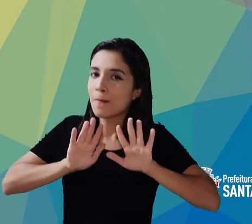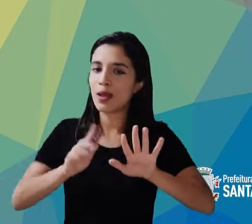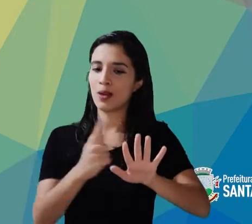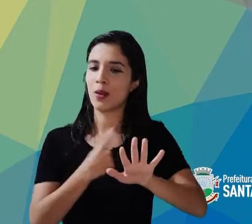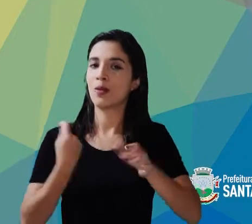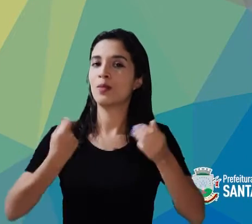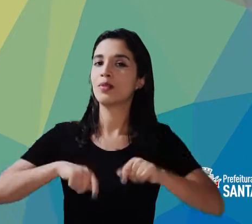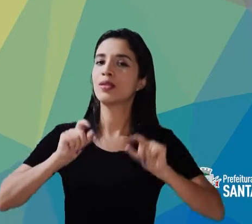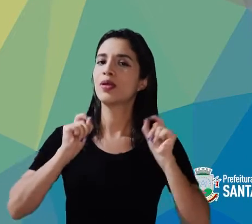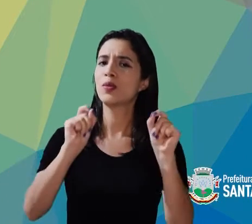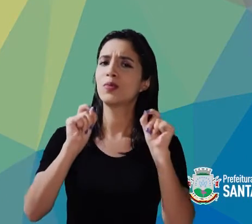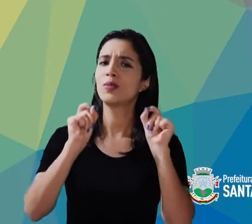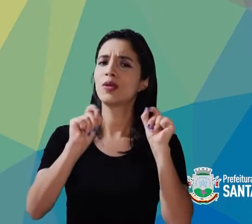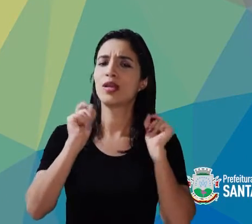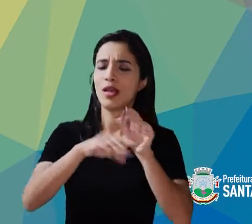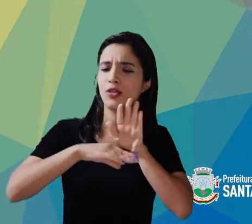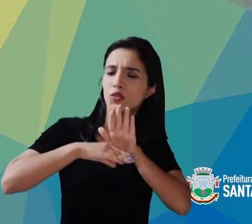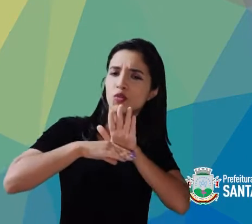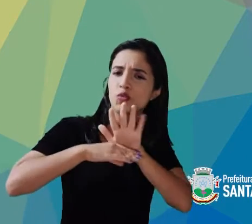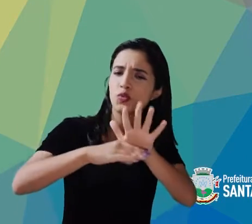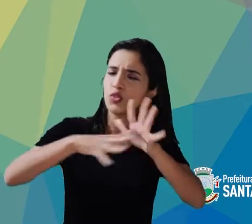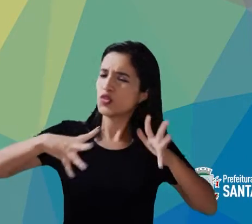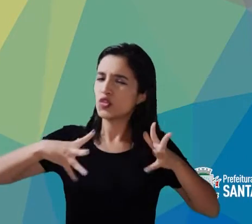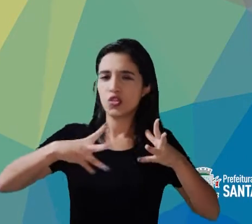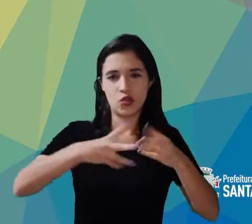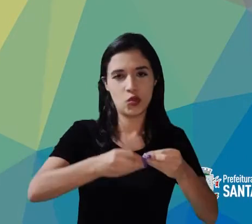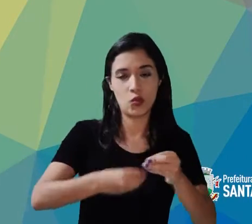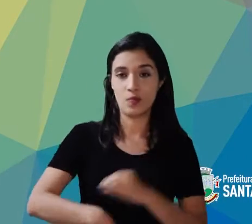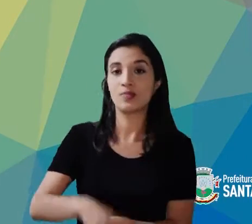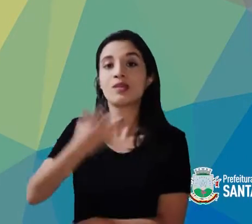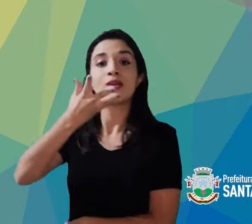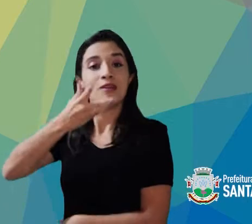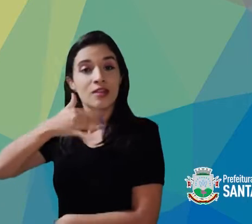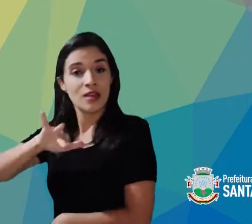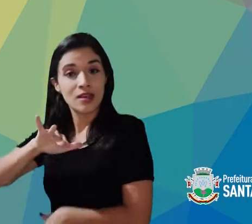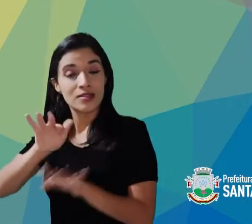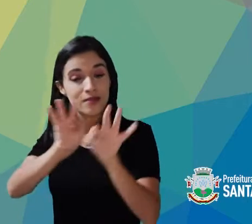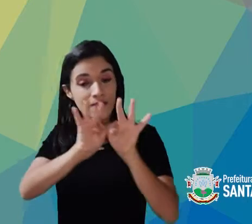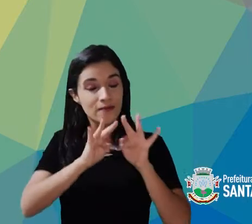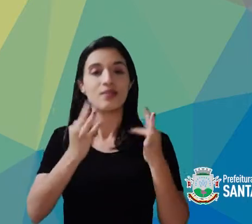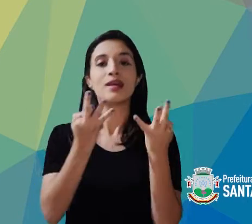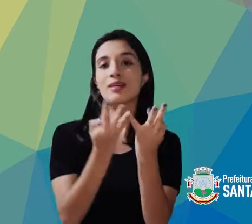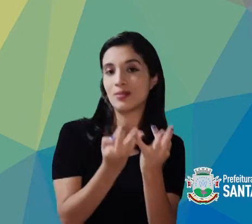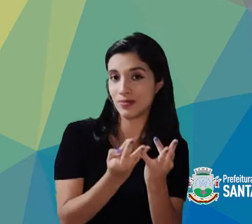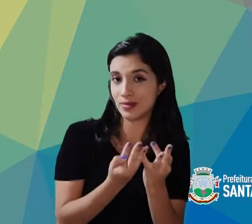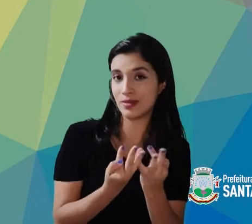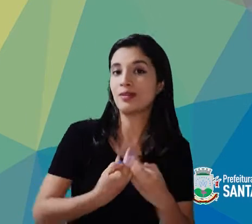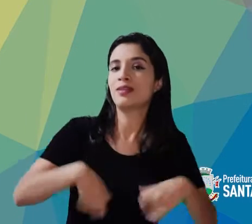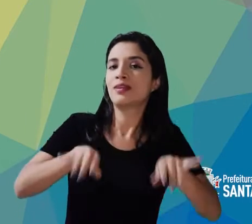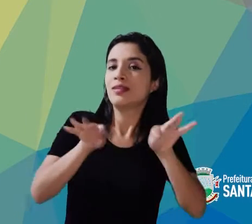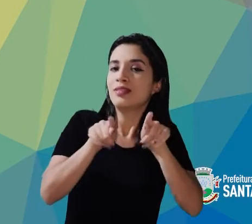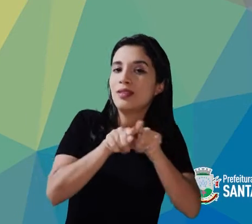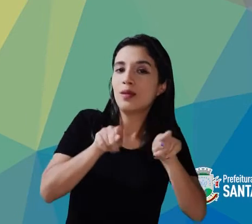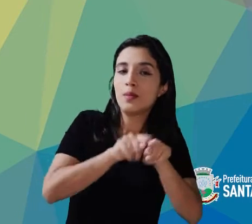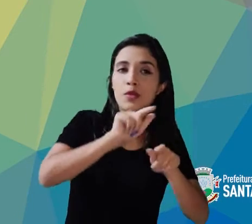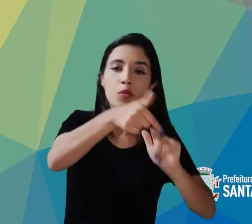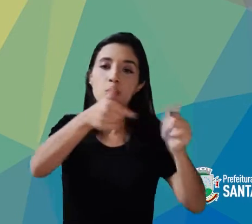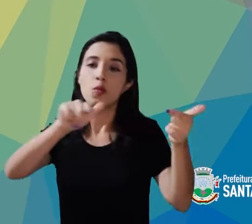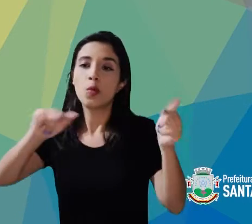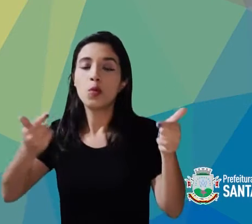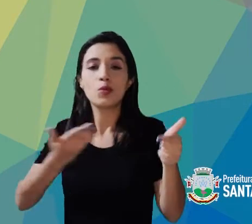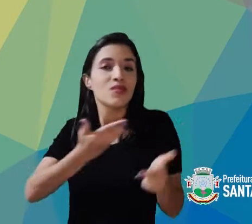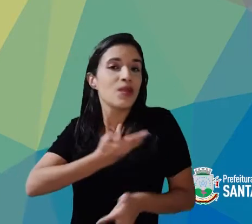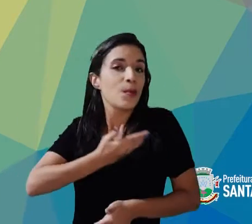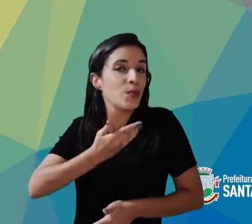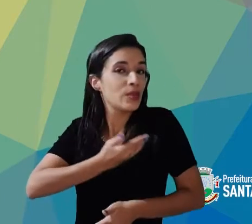isso precisamos contar com todos, crianças, familiares e até mesmo com os